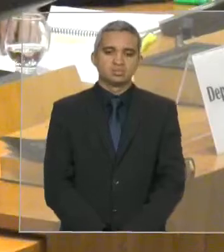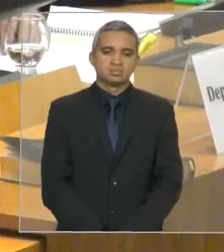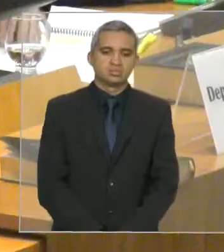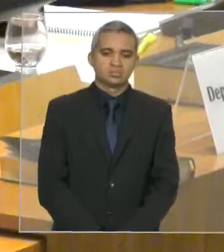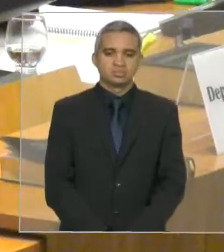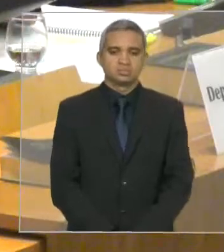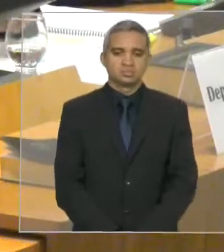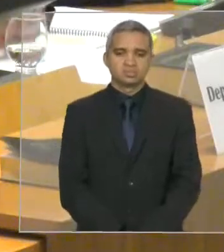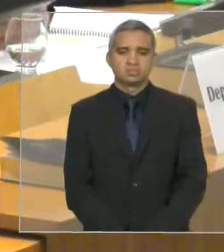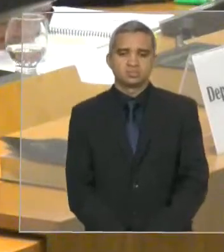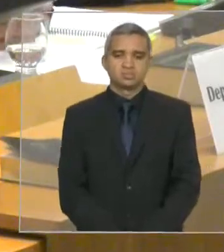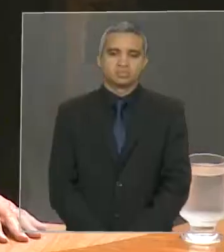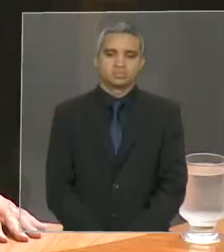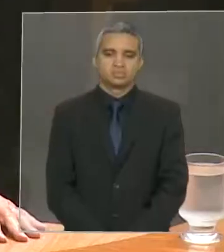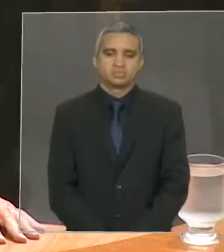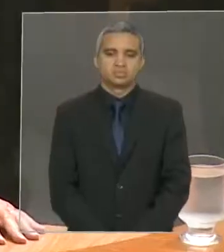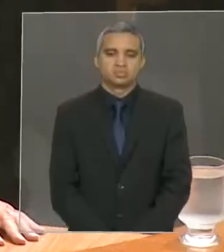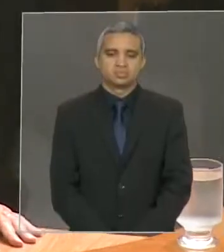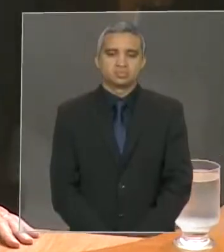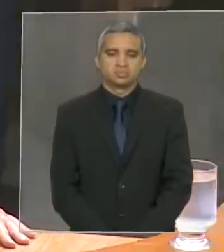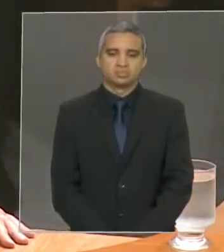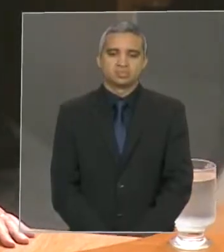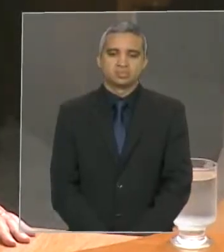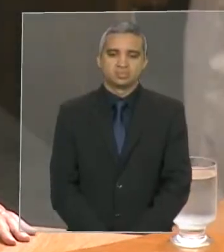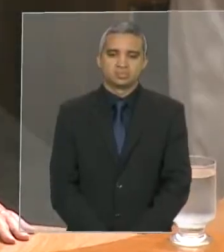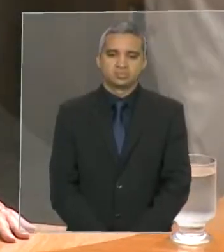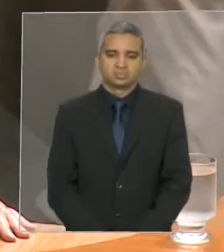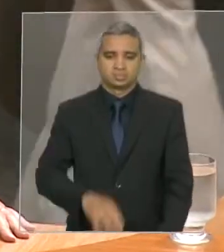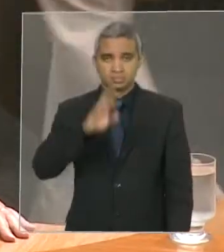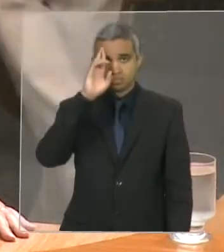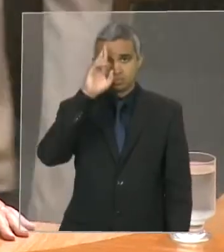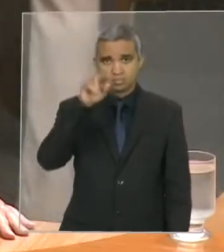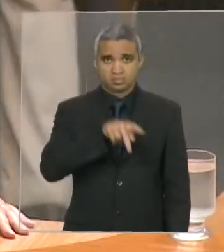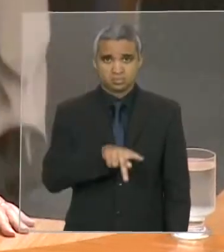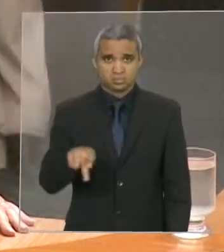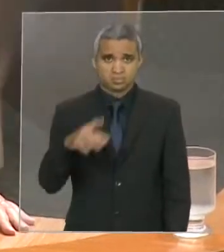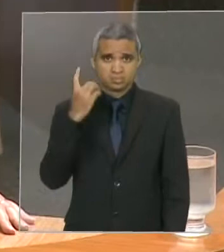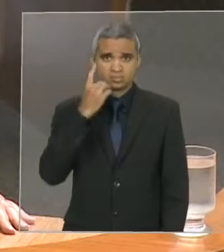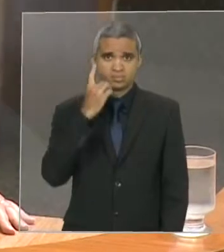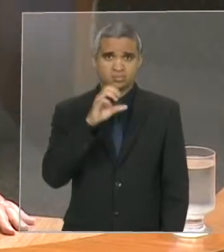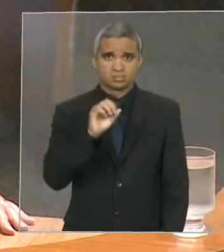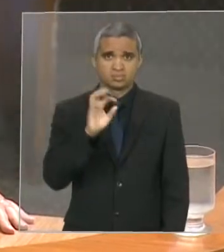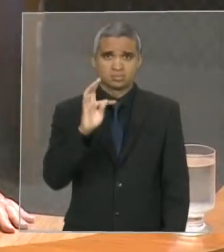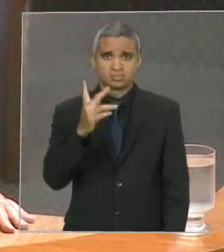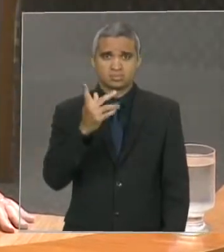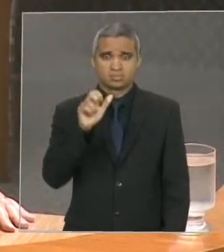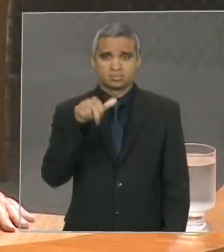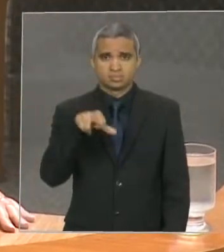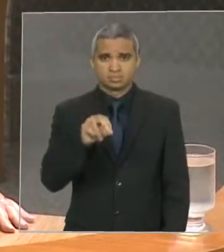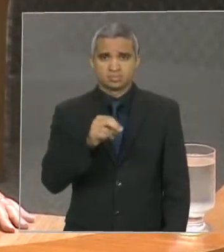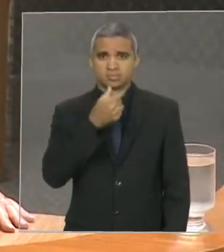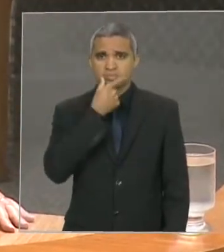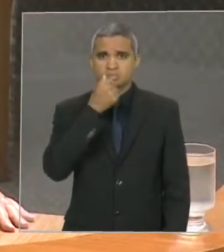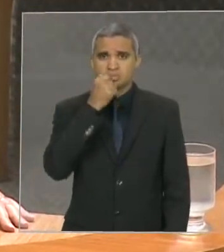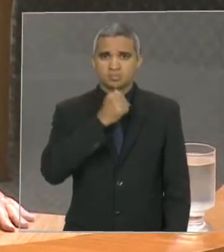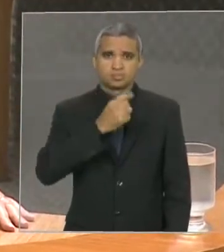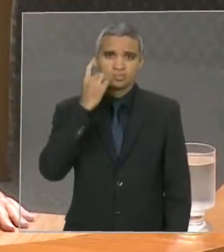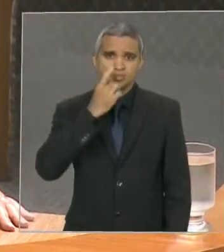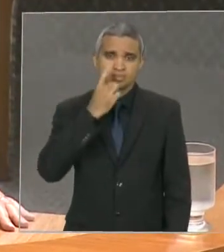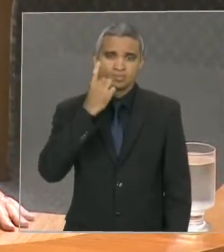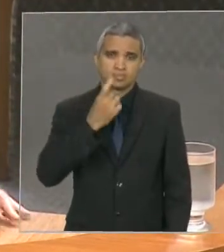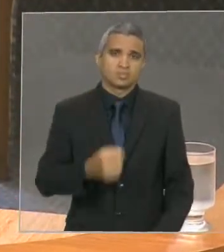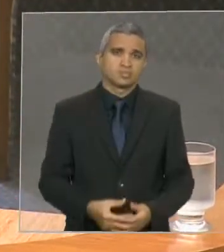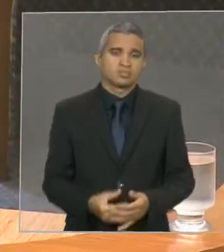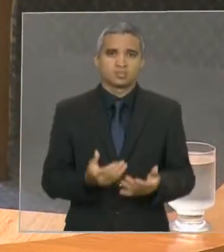Senhor presidente, deputado Atelino, senhoras deputadas, senhores